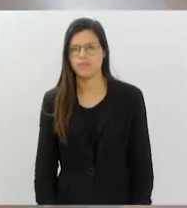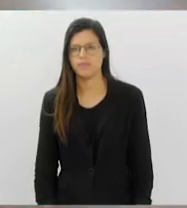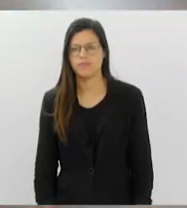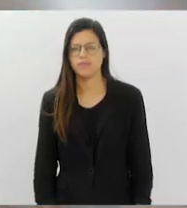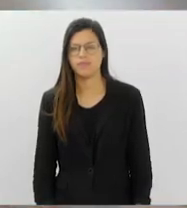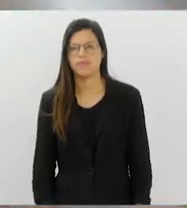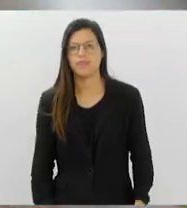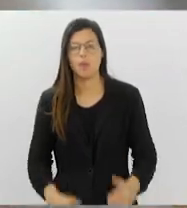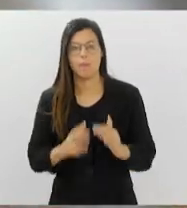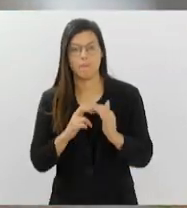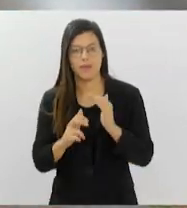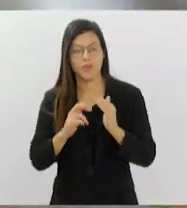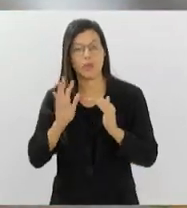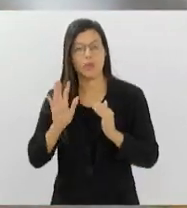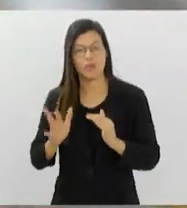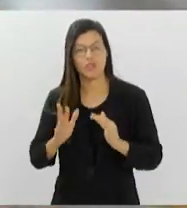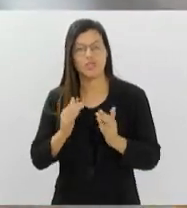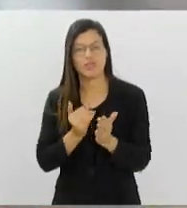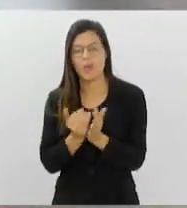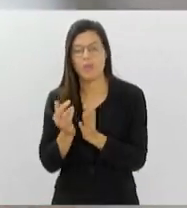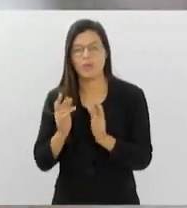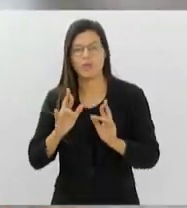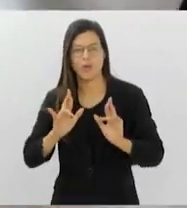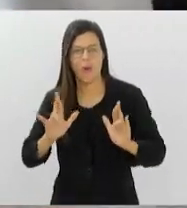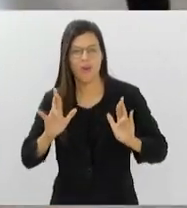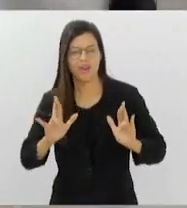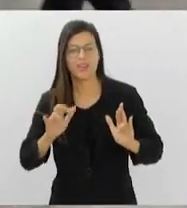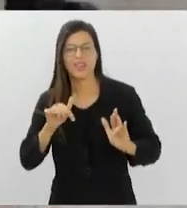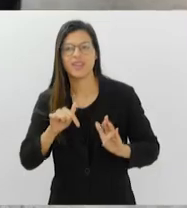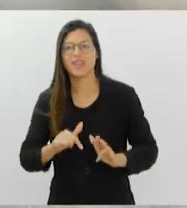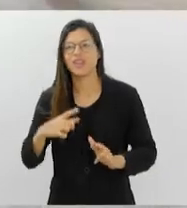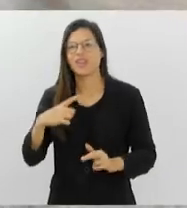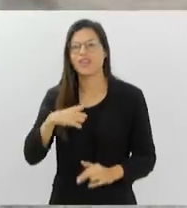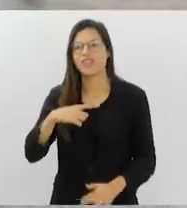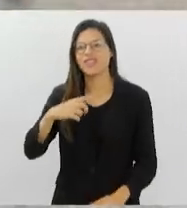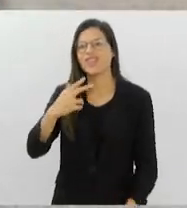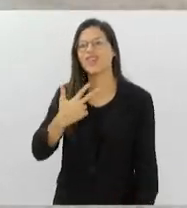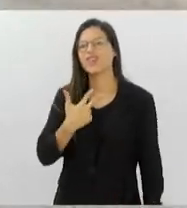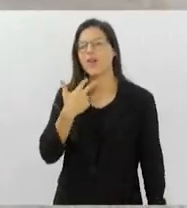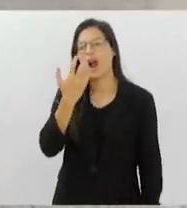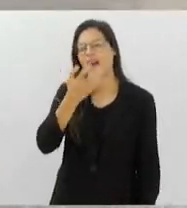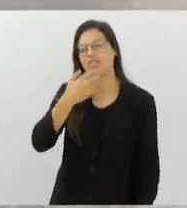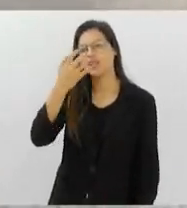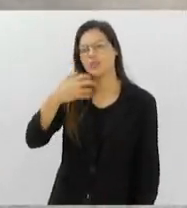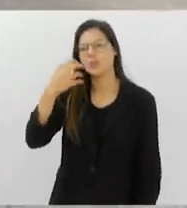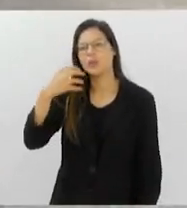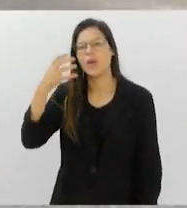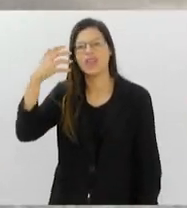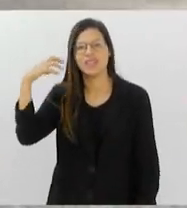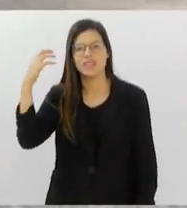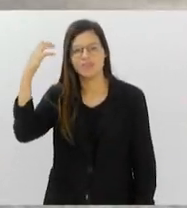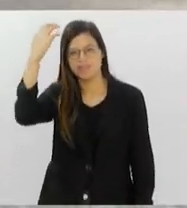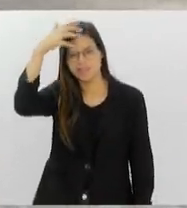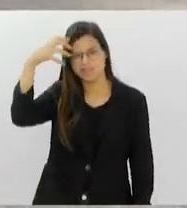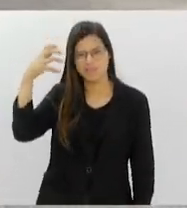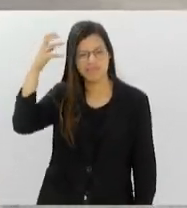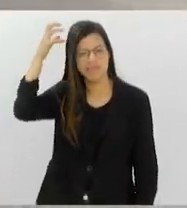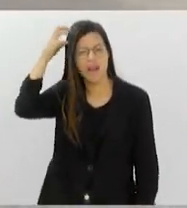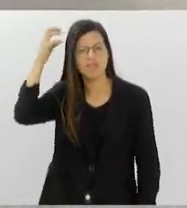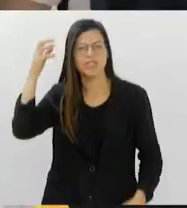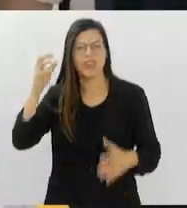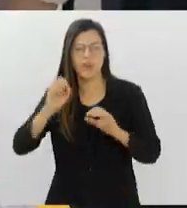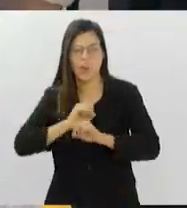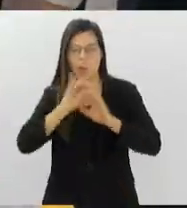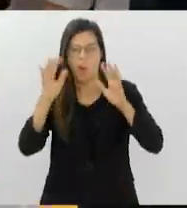O metrô já está em clima de Rock in Rio. As vozes de Alcione, Belo e Gloria Groove, dentre outras estrelas que vão se apresentar no